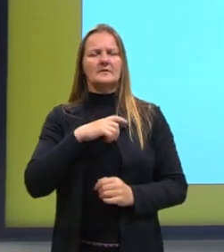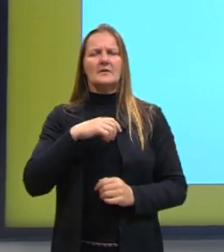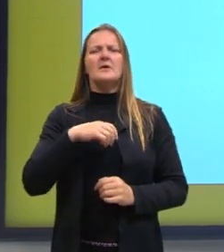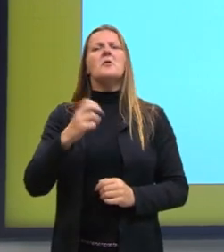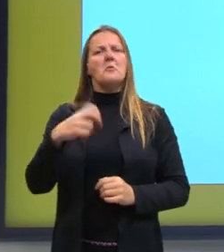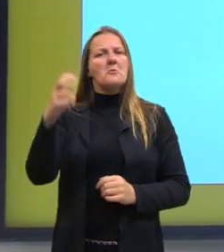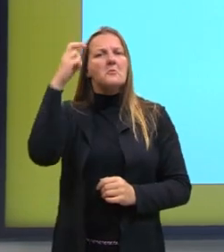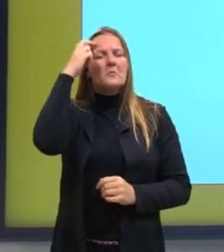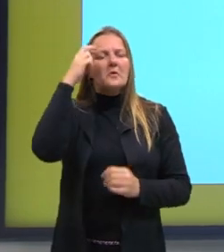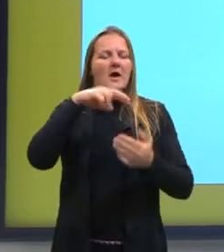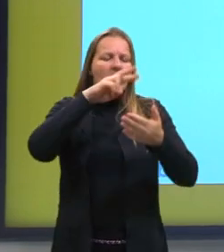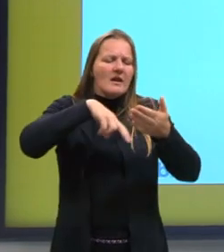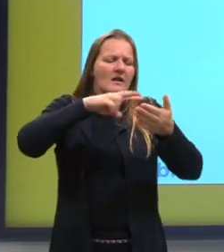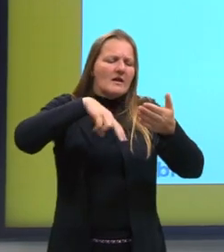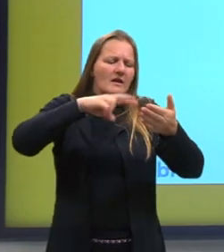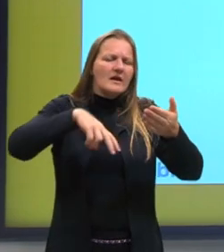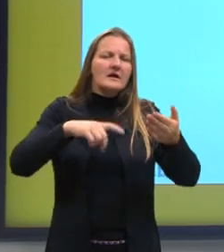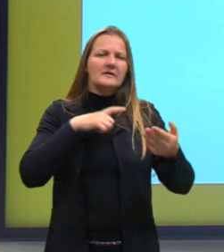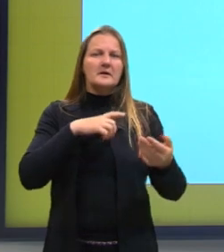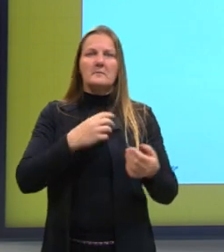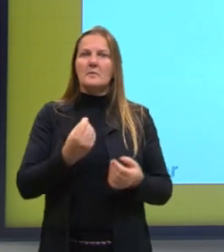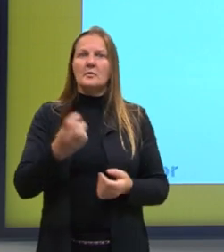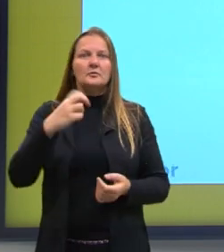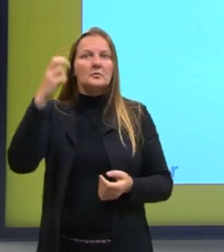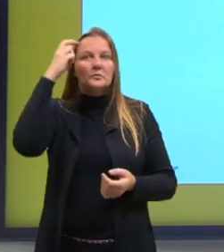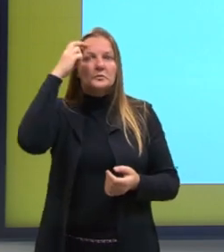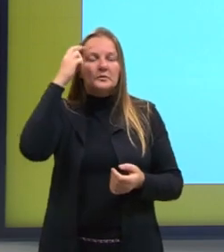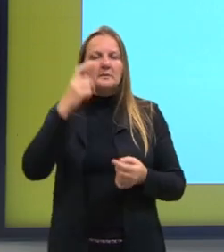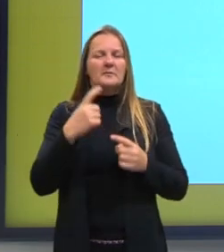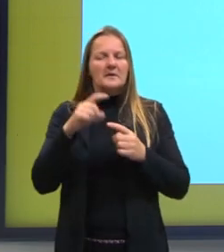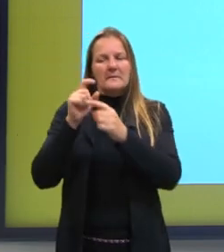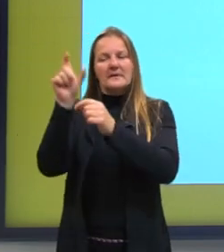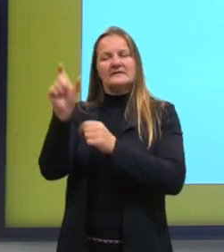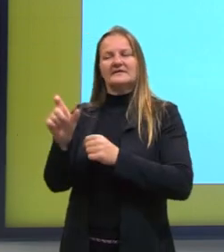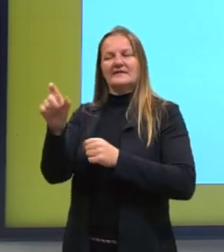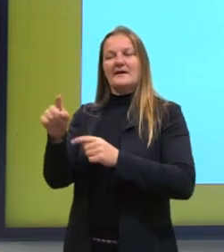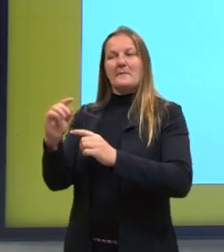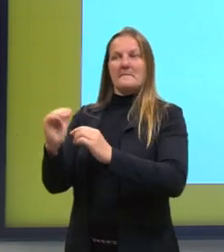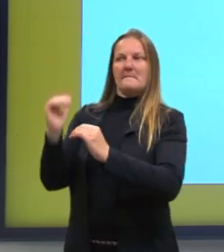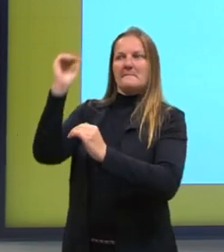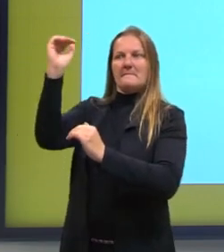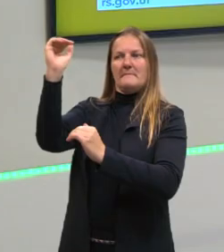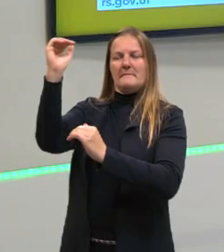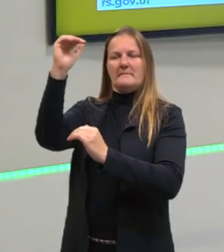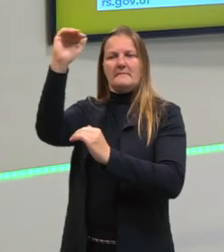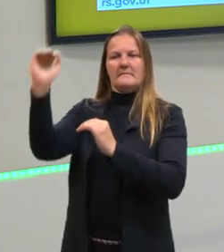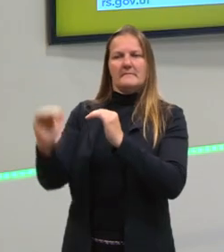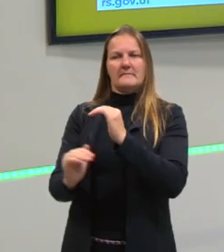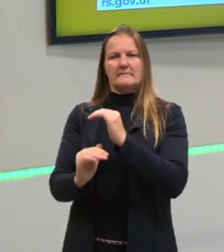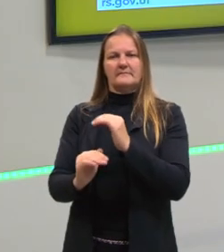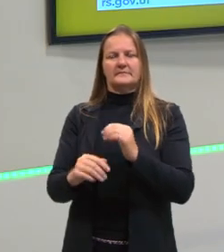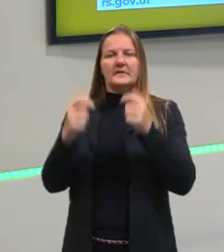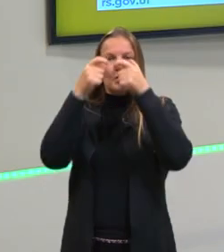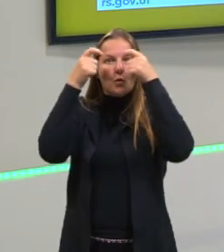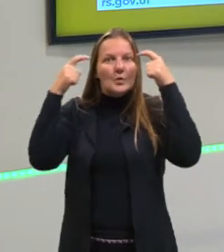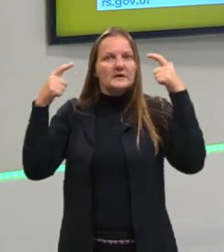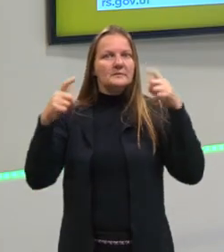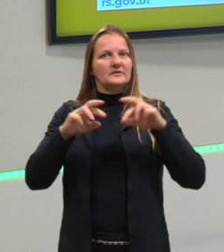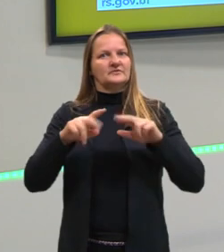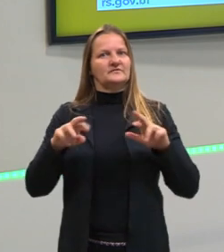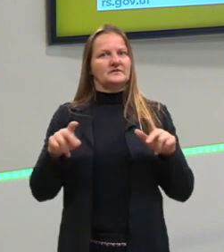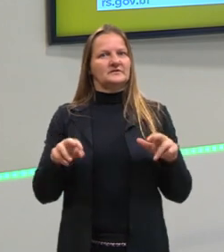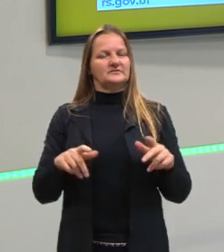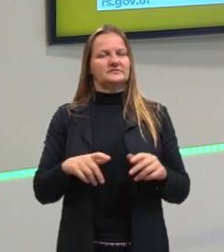muito, etc., etc., tem muita cultura, é uma forma já de pensar nesse darwinismo social. Ela pode ter conhecimento, mas a